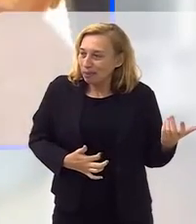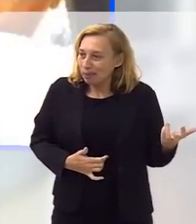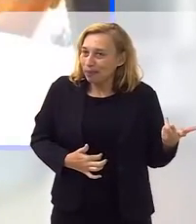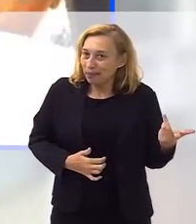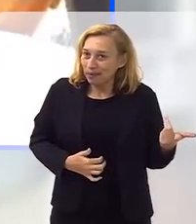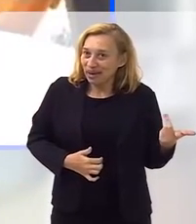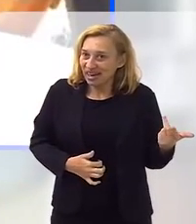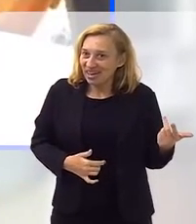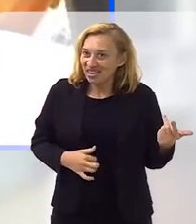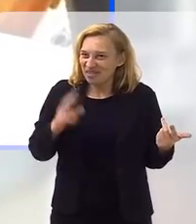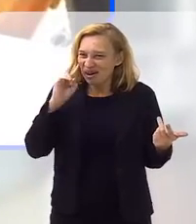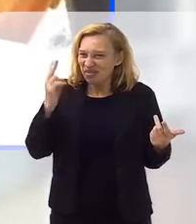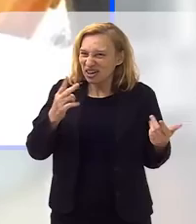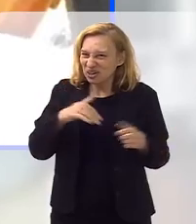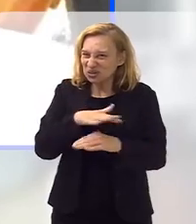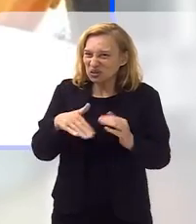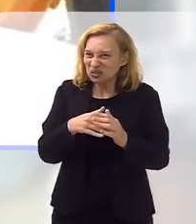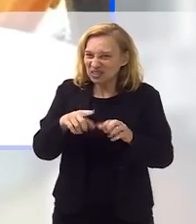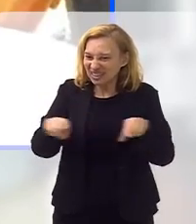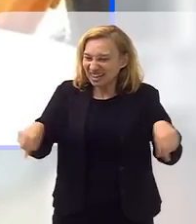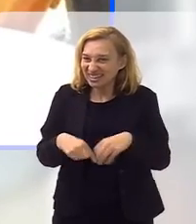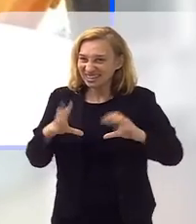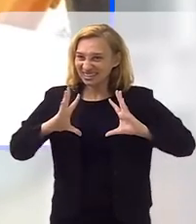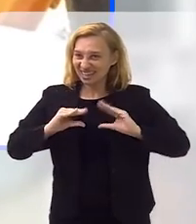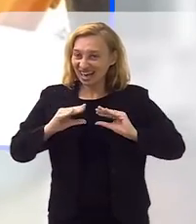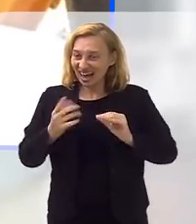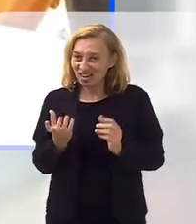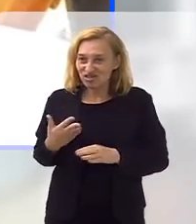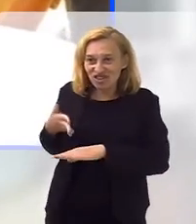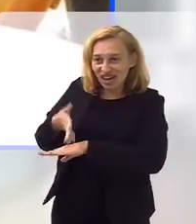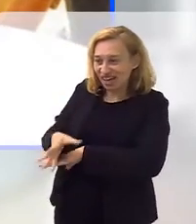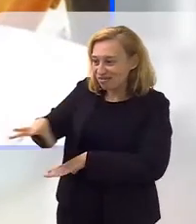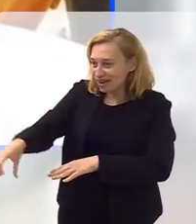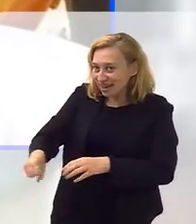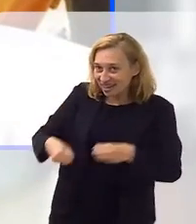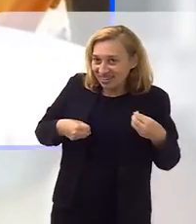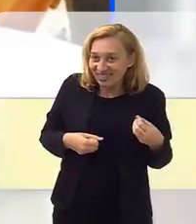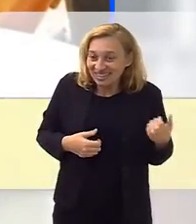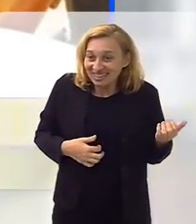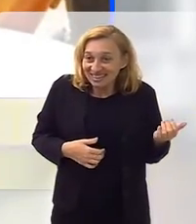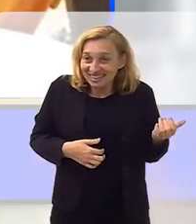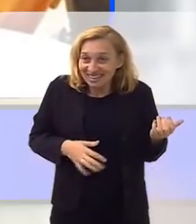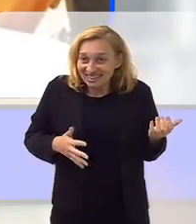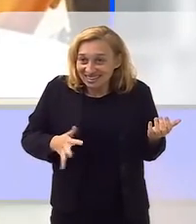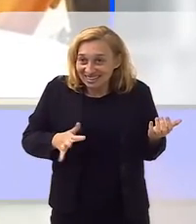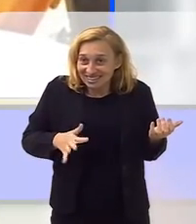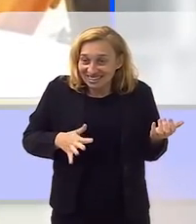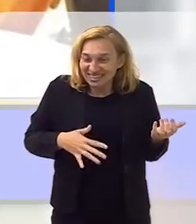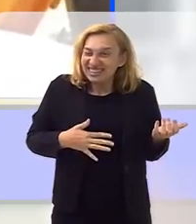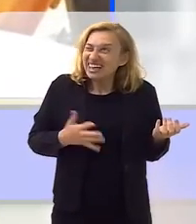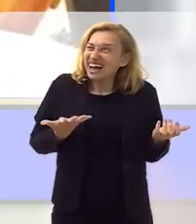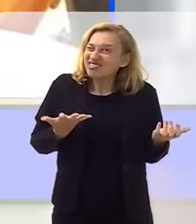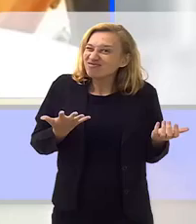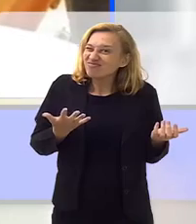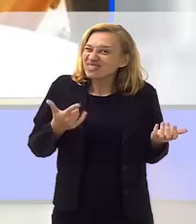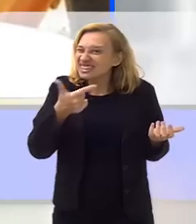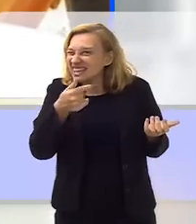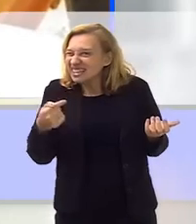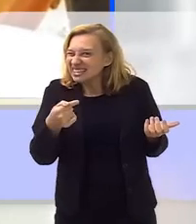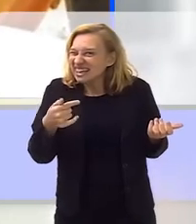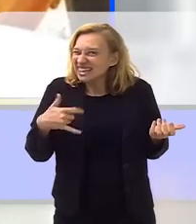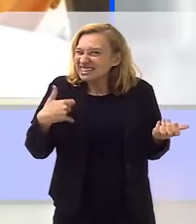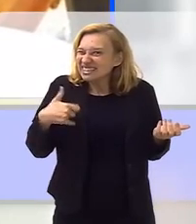vou começar a tocar na frente lá, todo mundo na sala, aí cheguei, peguei o cavaquinho nervoso lá, já tive até uns